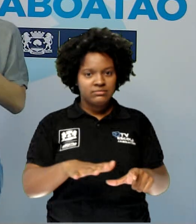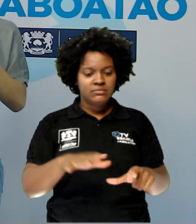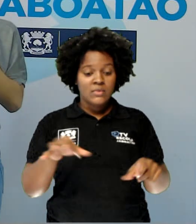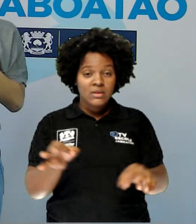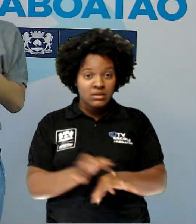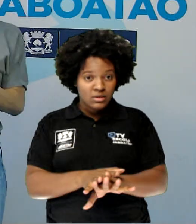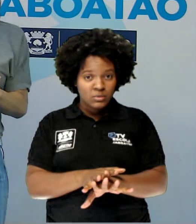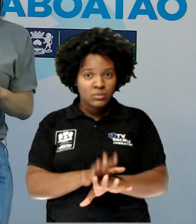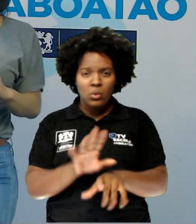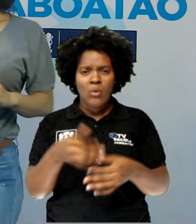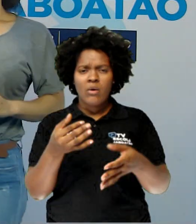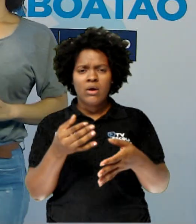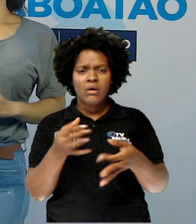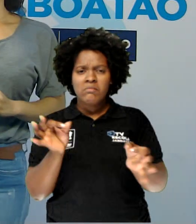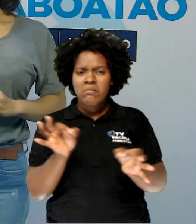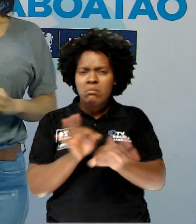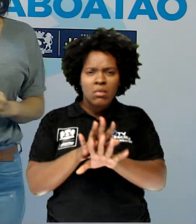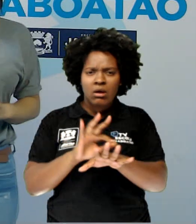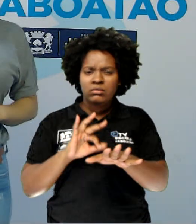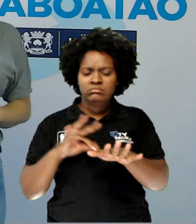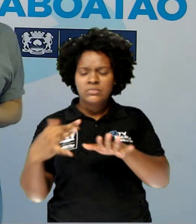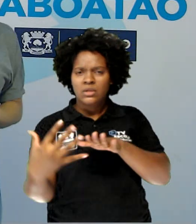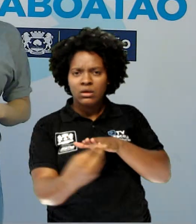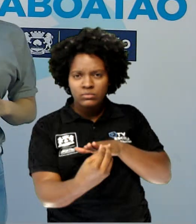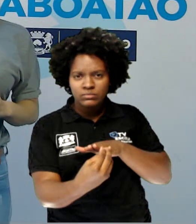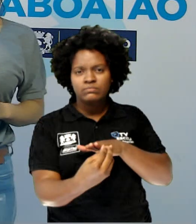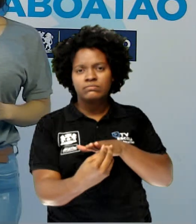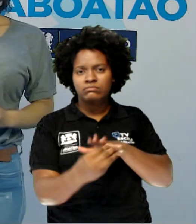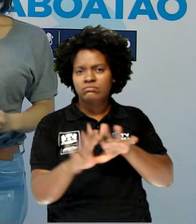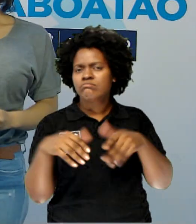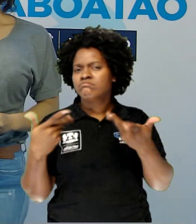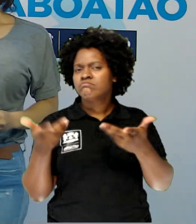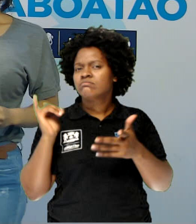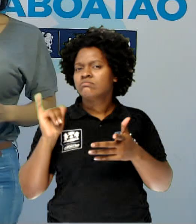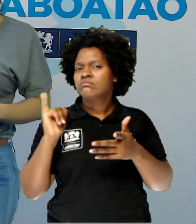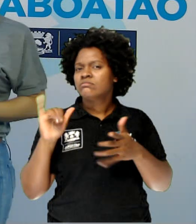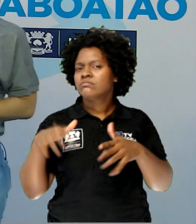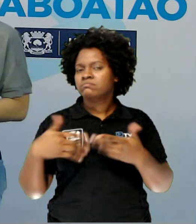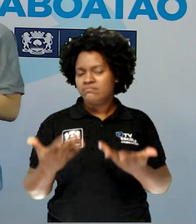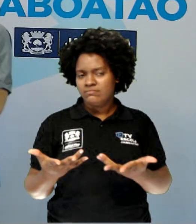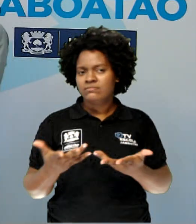fim, qual é o desfecho, qual é a finalização dessa narrativa.